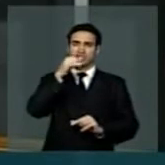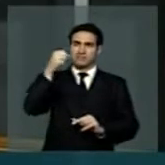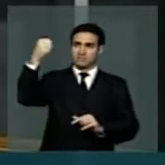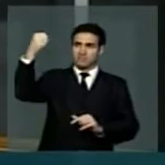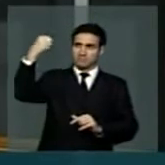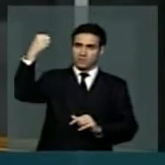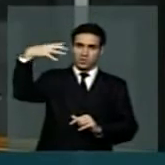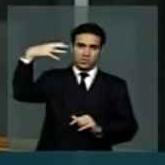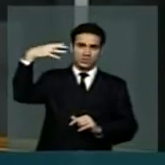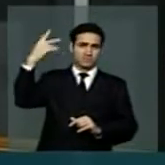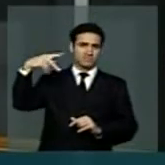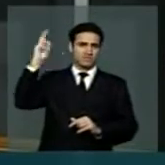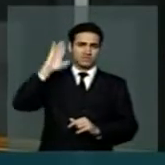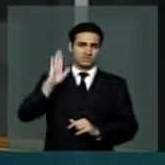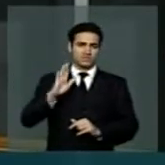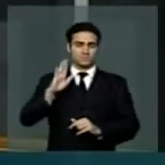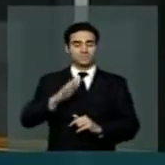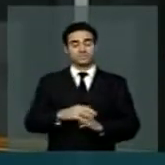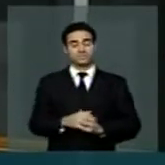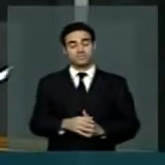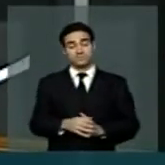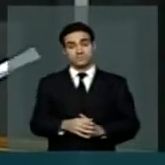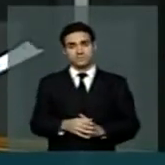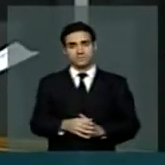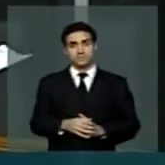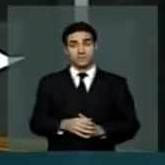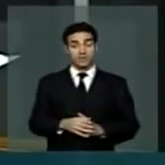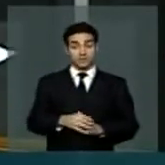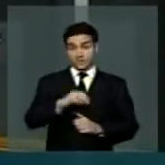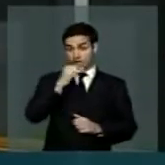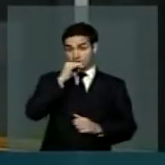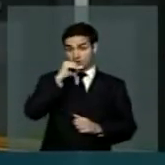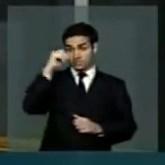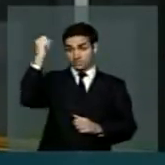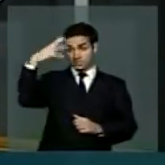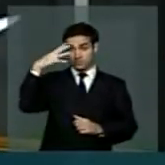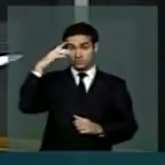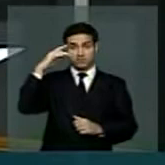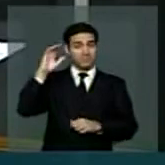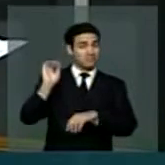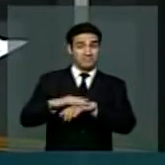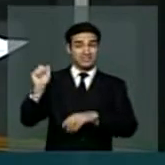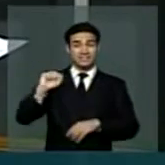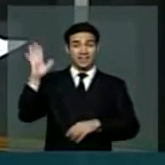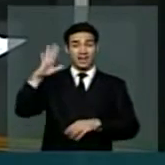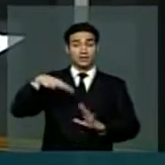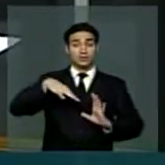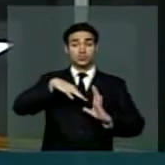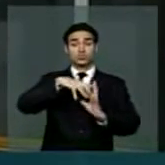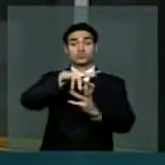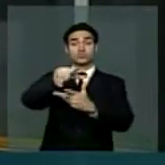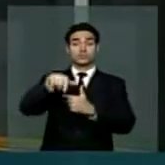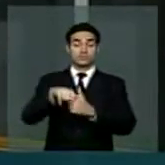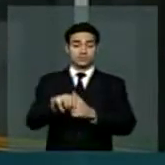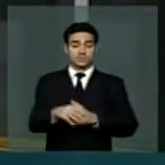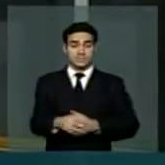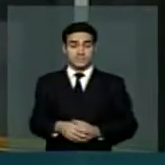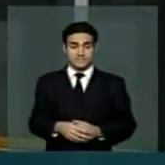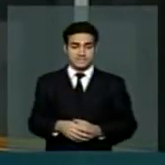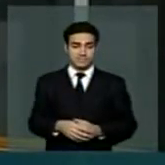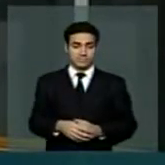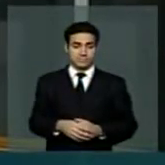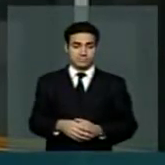Diga-te de passagem, Sr. Presidente, de que a energia no Brasil é uma das mais caras do mundo e, numa